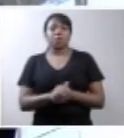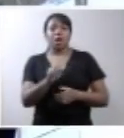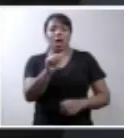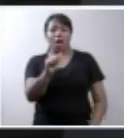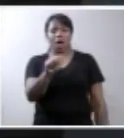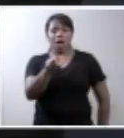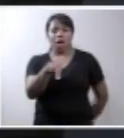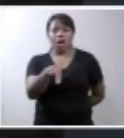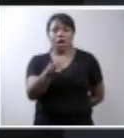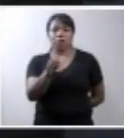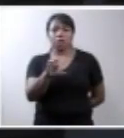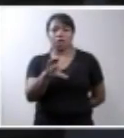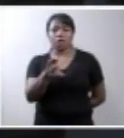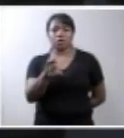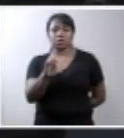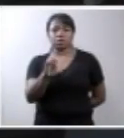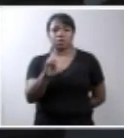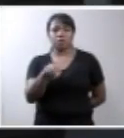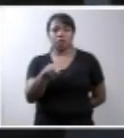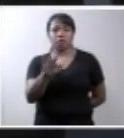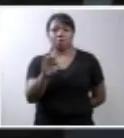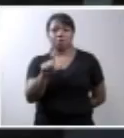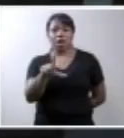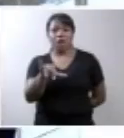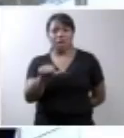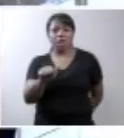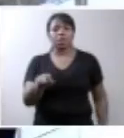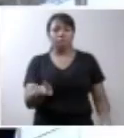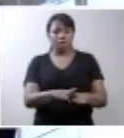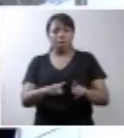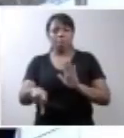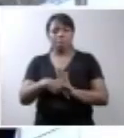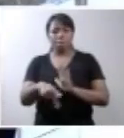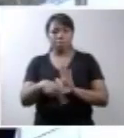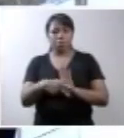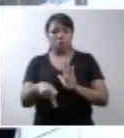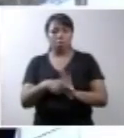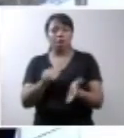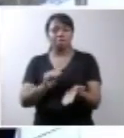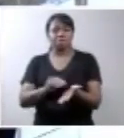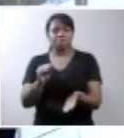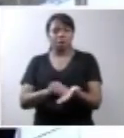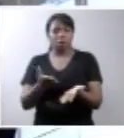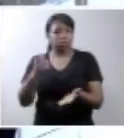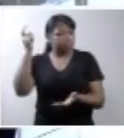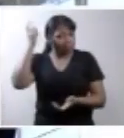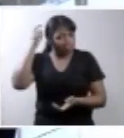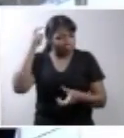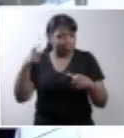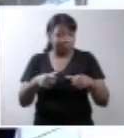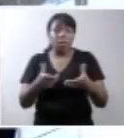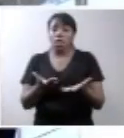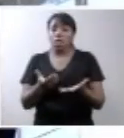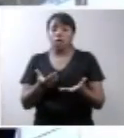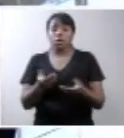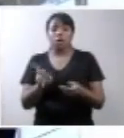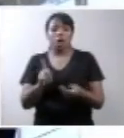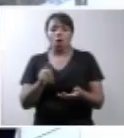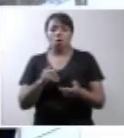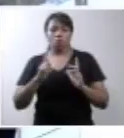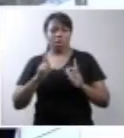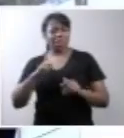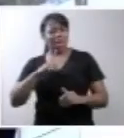anencefalia é um termo impróprio, porque quer dizer falta de encéfalo, isso não é verdade. O encéfalo é